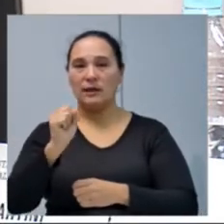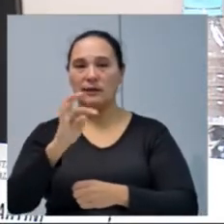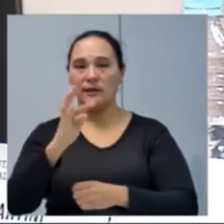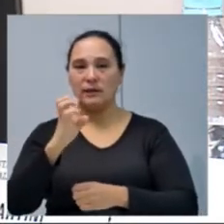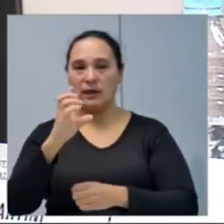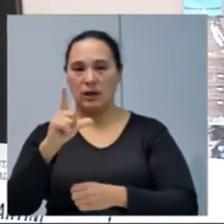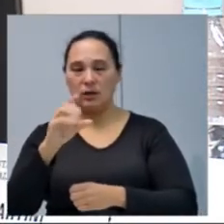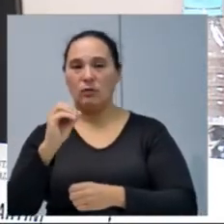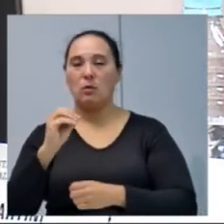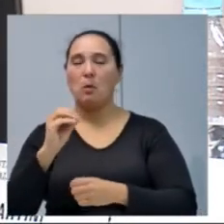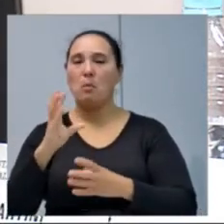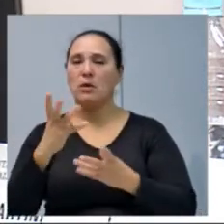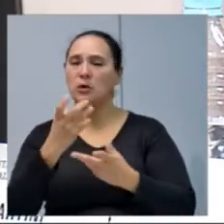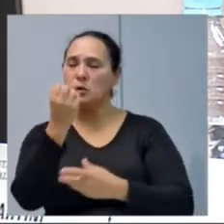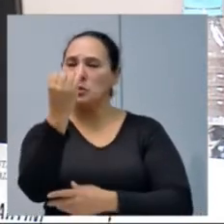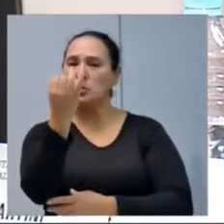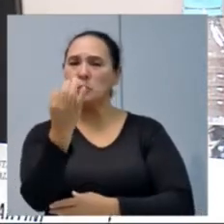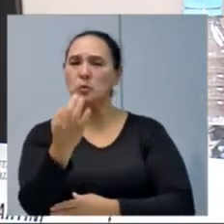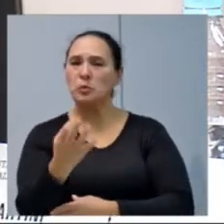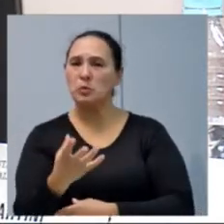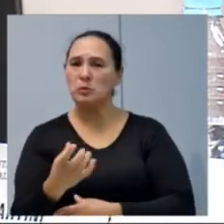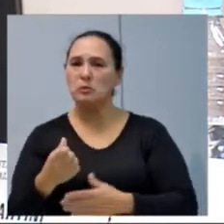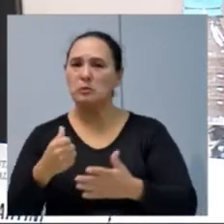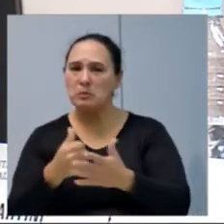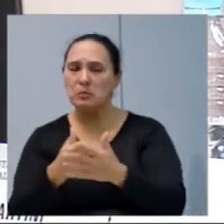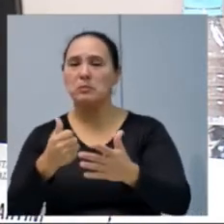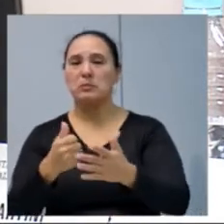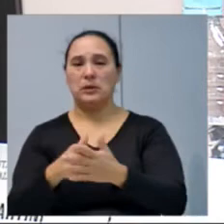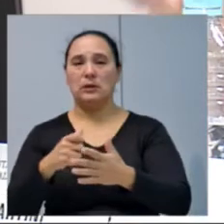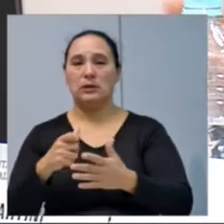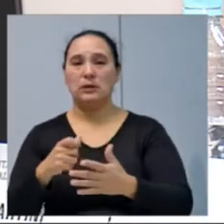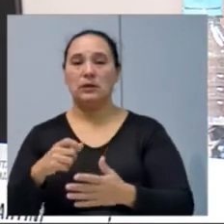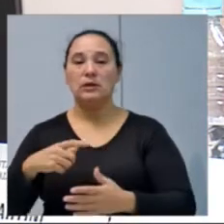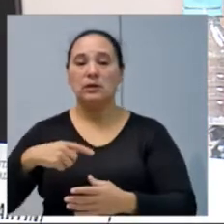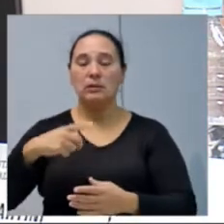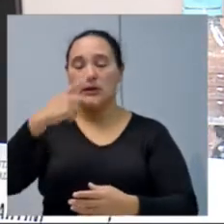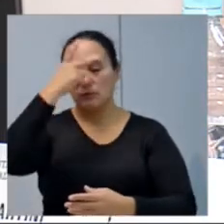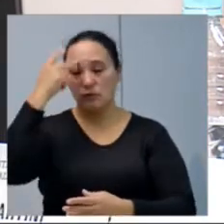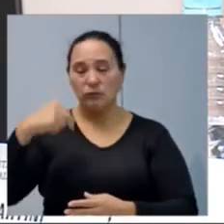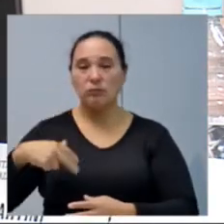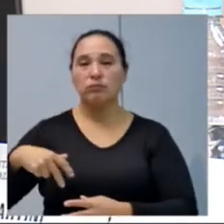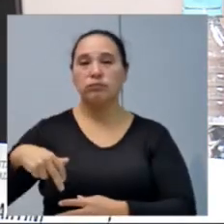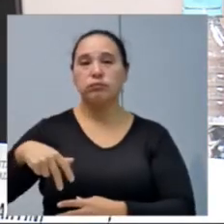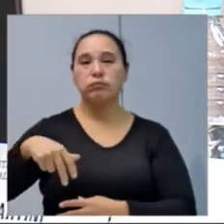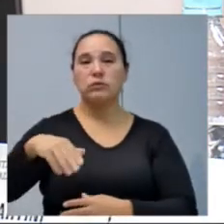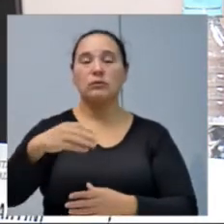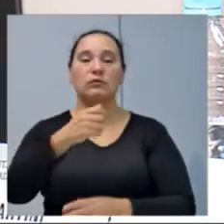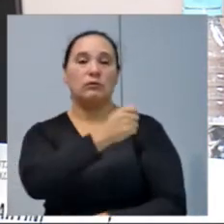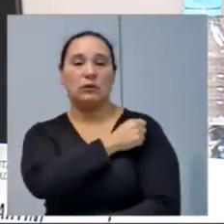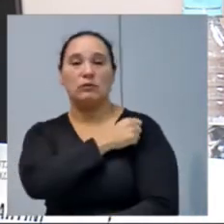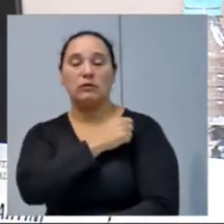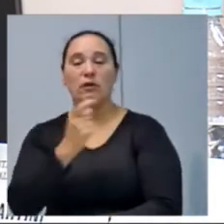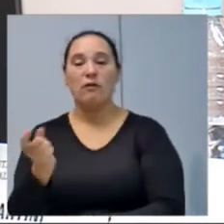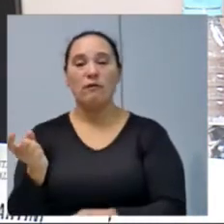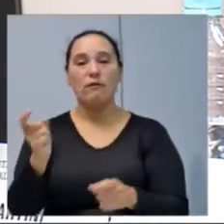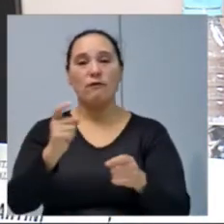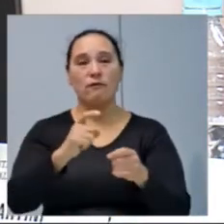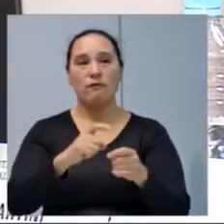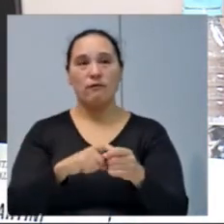registrado, diversos acidentes, inclusive colocando em risco as pessoas que circulam, inclusive a caminho dos estudantes que retornam